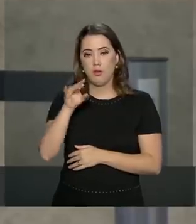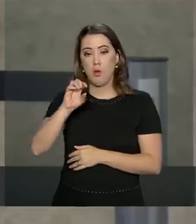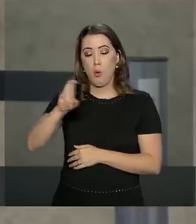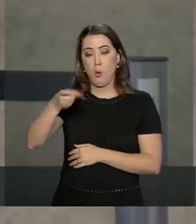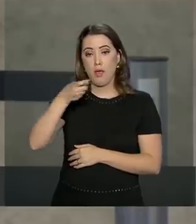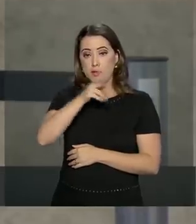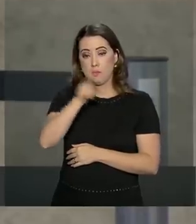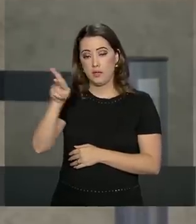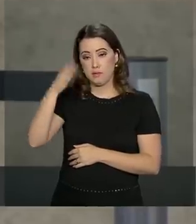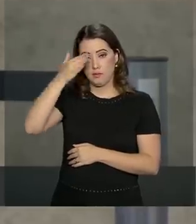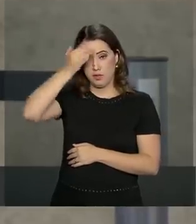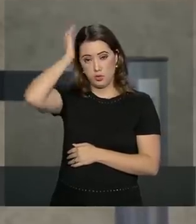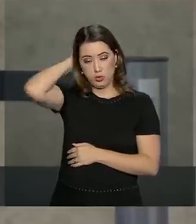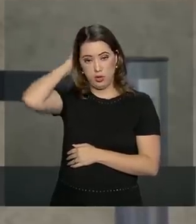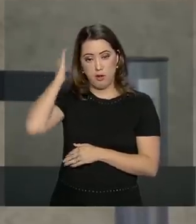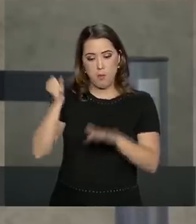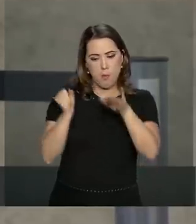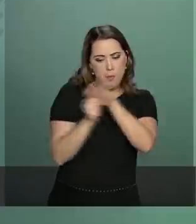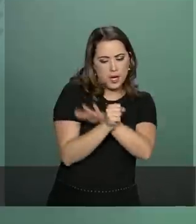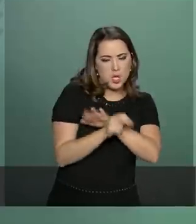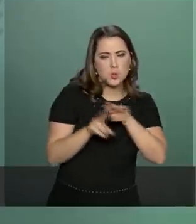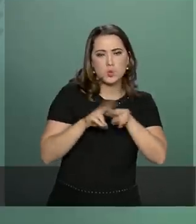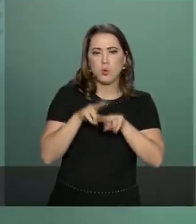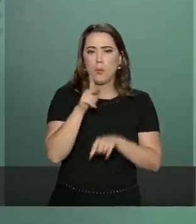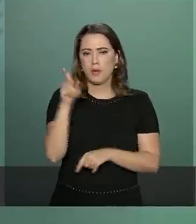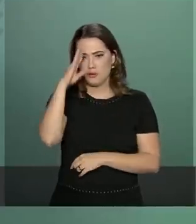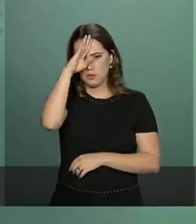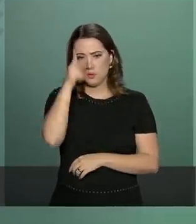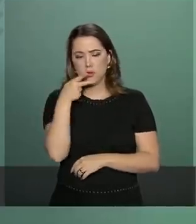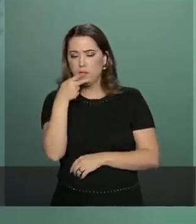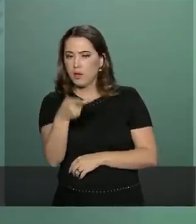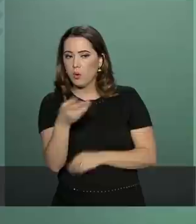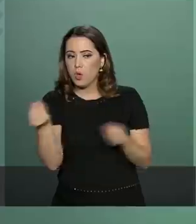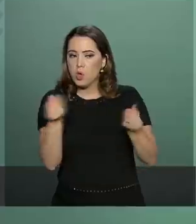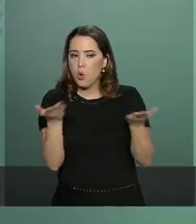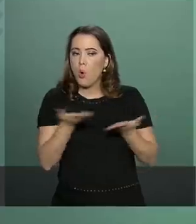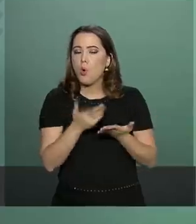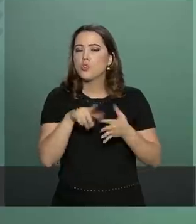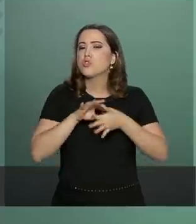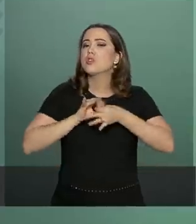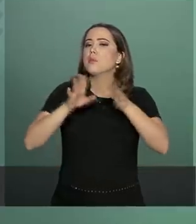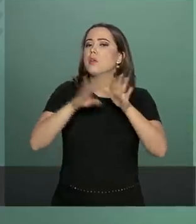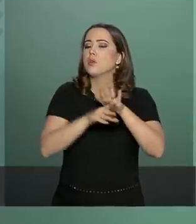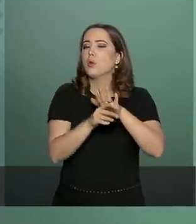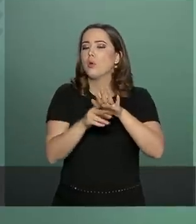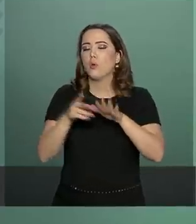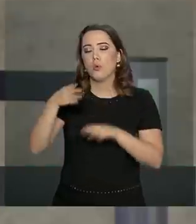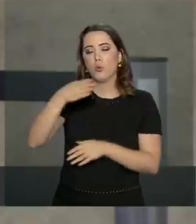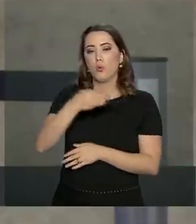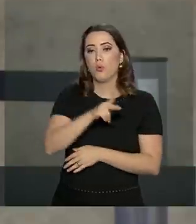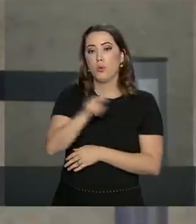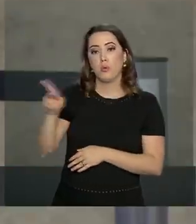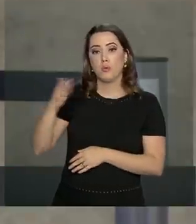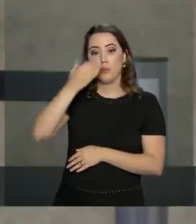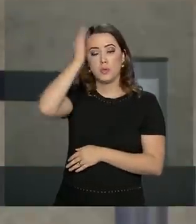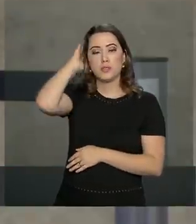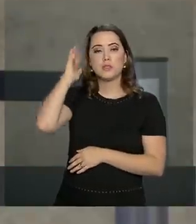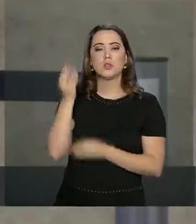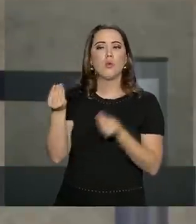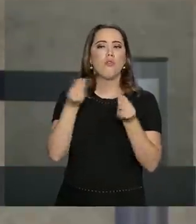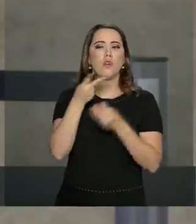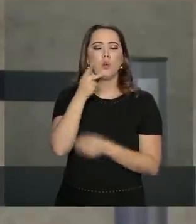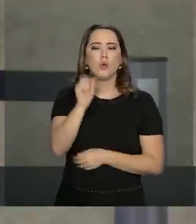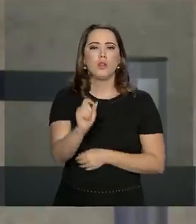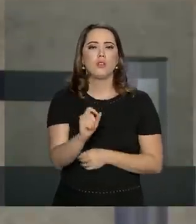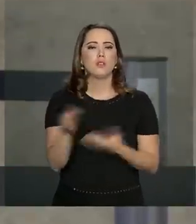aproveitando saber se ele discutiu a possibilidade de uma nova greve de caminhoneiros em reunião aqui no Planalto hoje. E se discutiu que